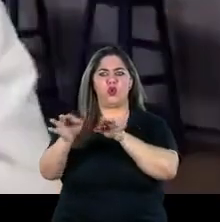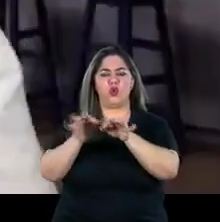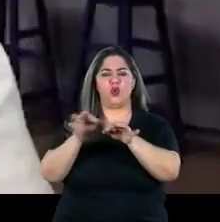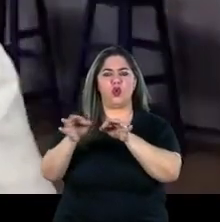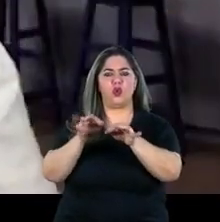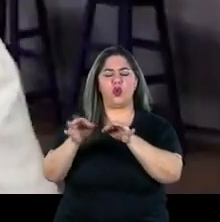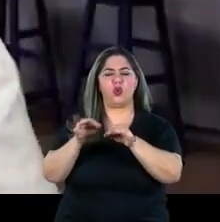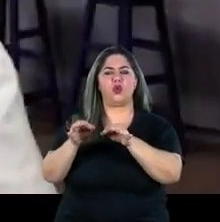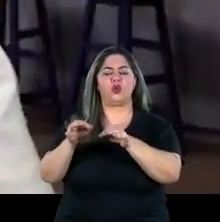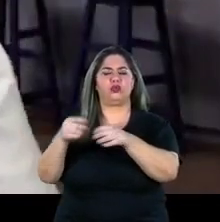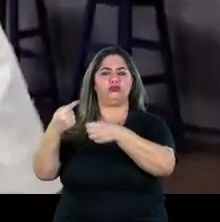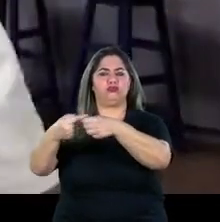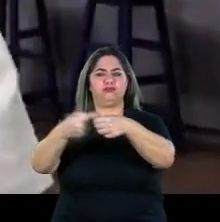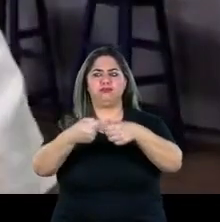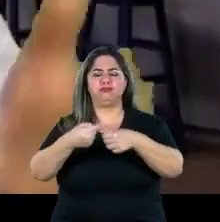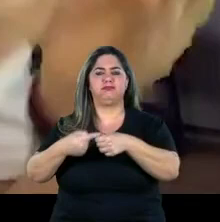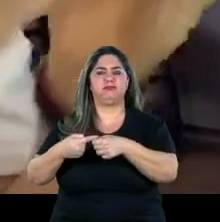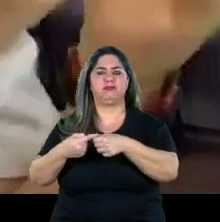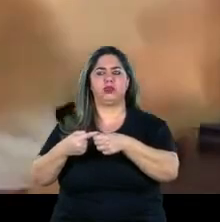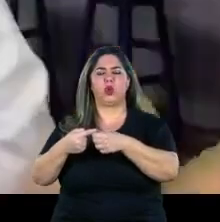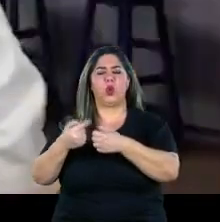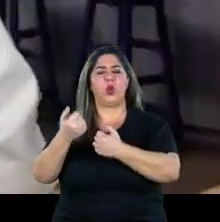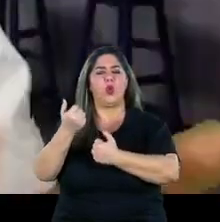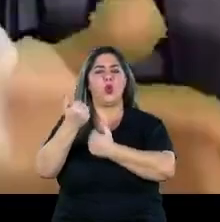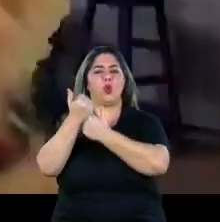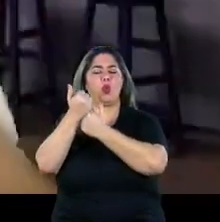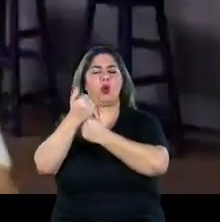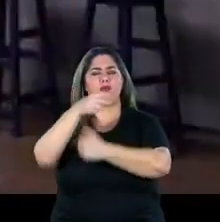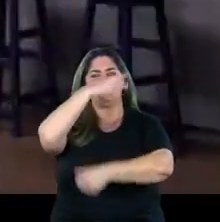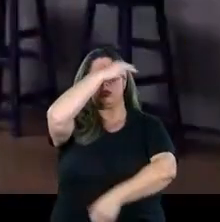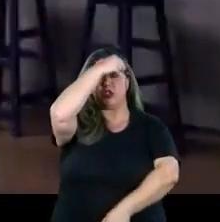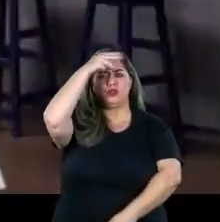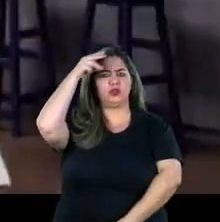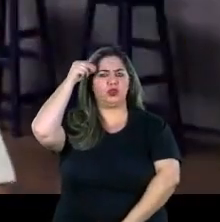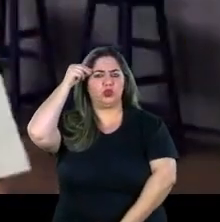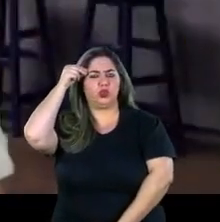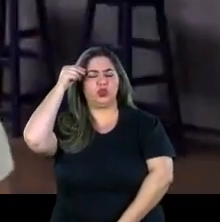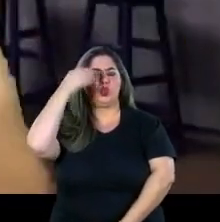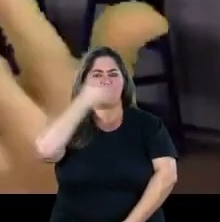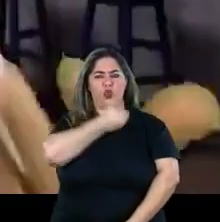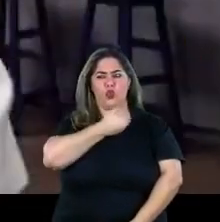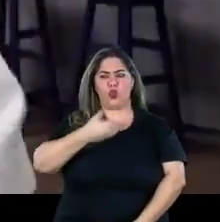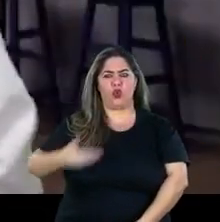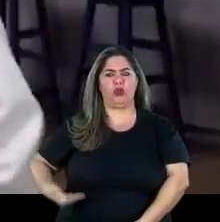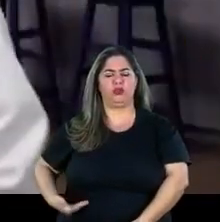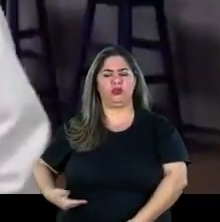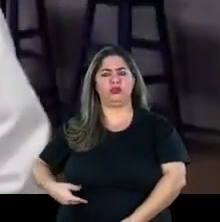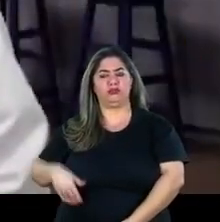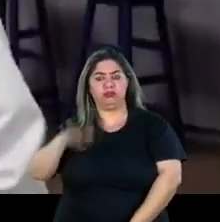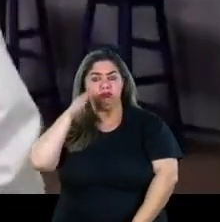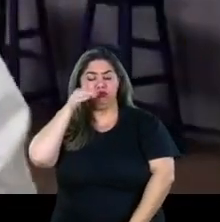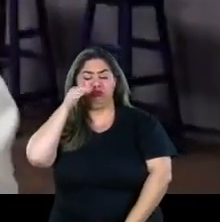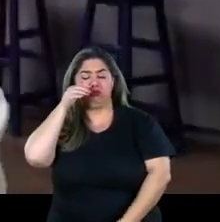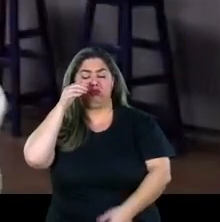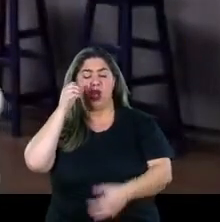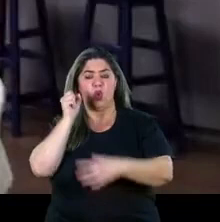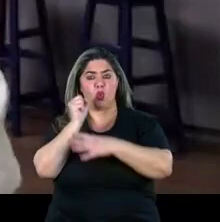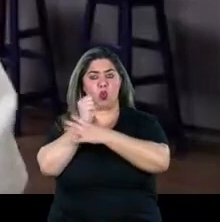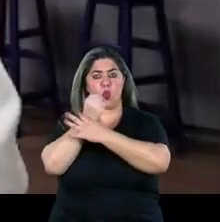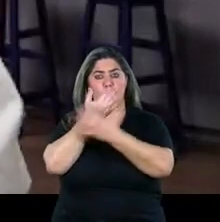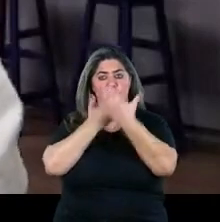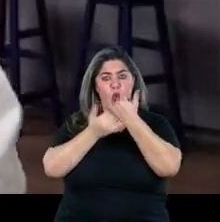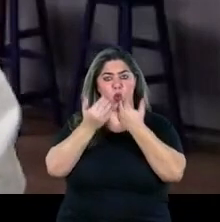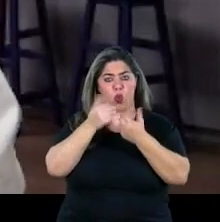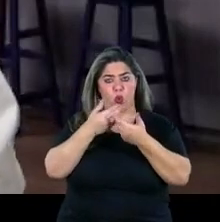conselhos nos municípios apoiando prefeituras governos locais que tem interesse no tema de segurança alimentar